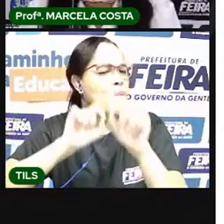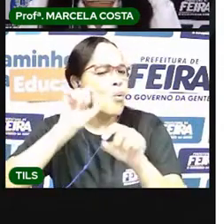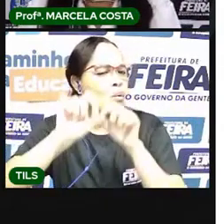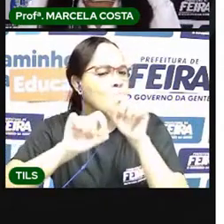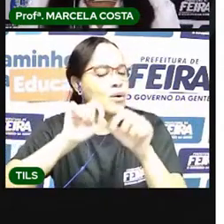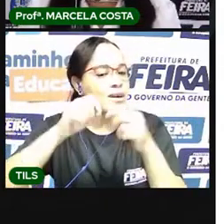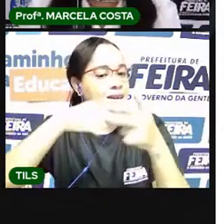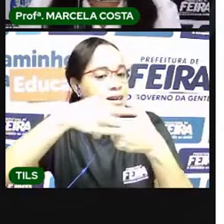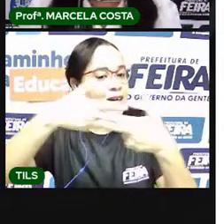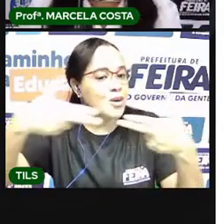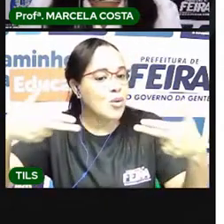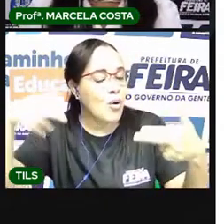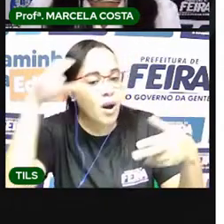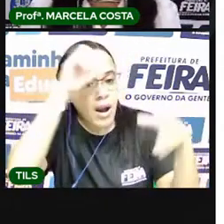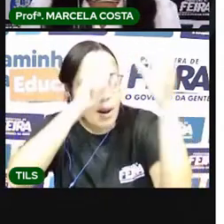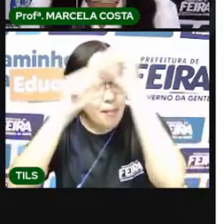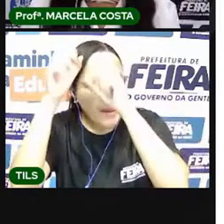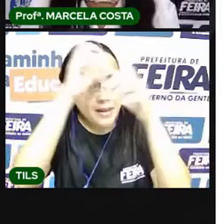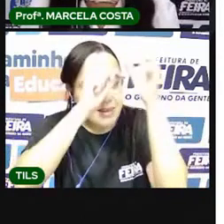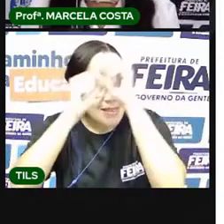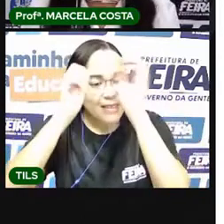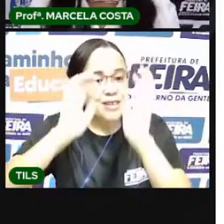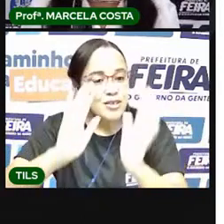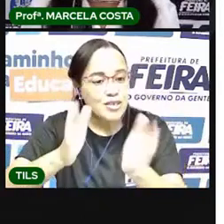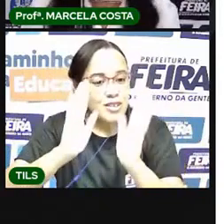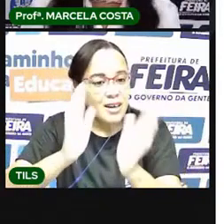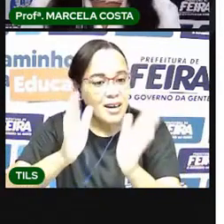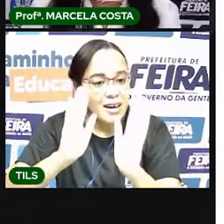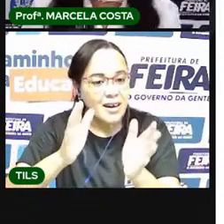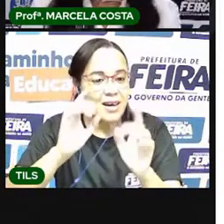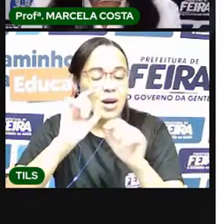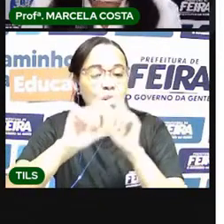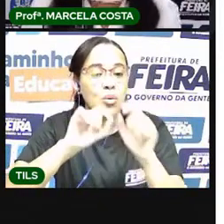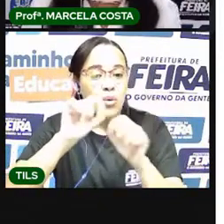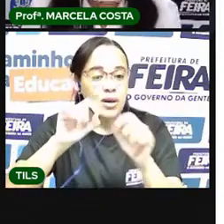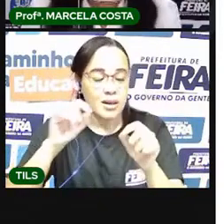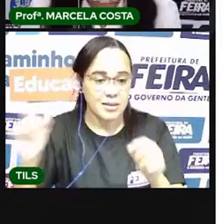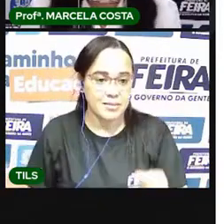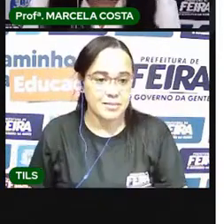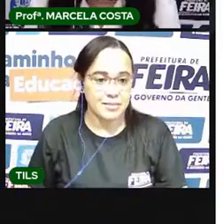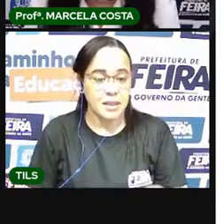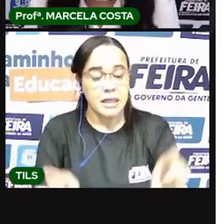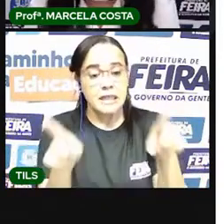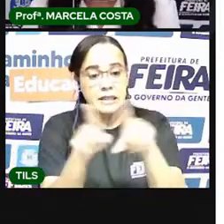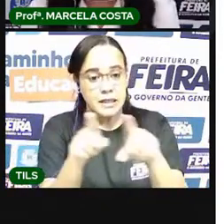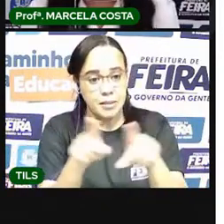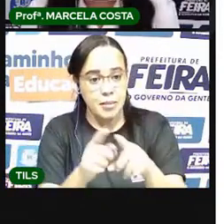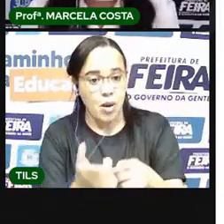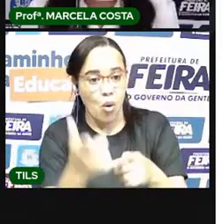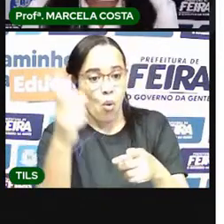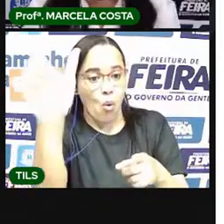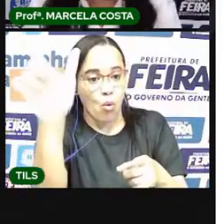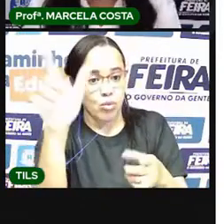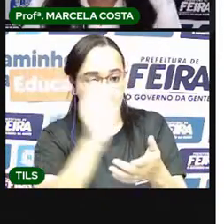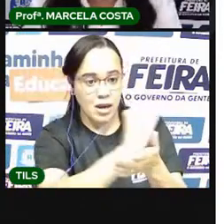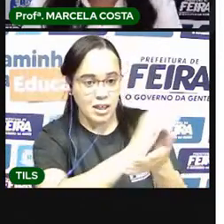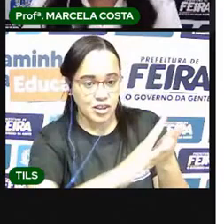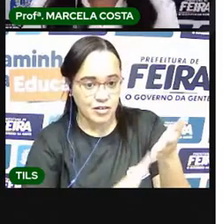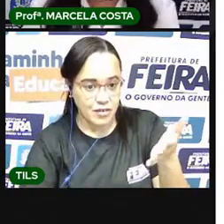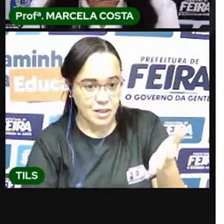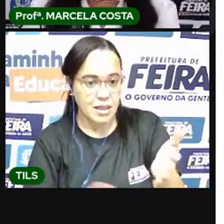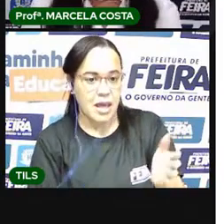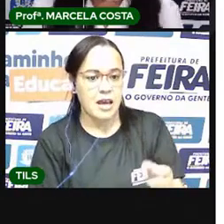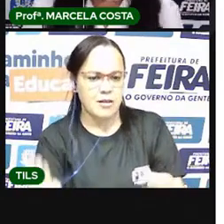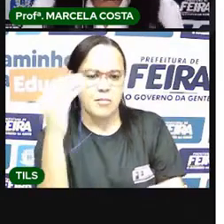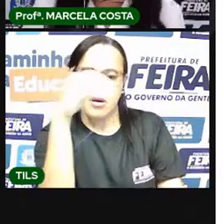E depois Vou mostrar pra vocês Uma outra atividade complementar Que você pode fazer pra aprender